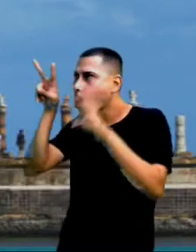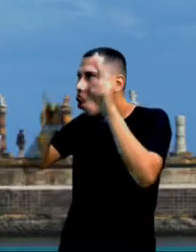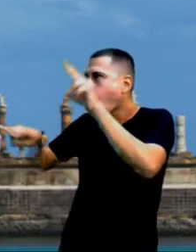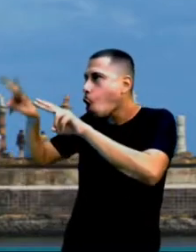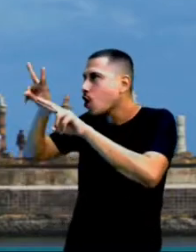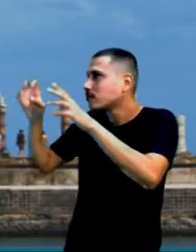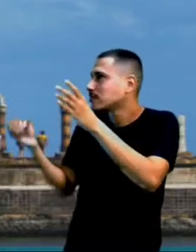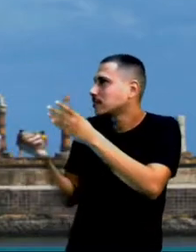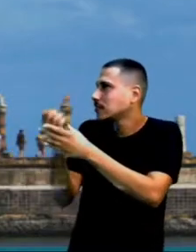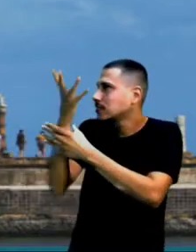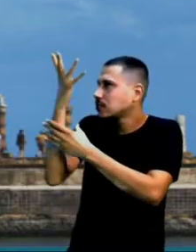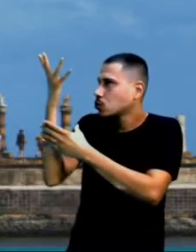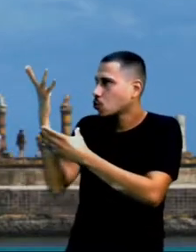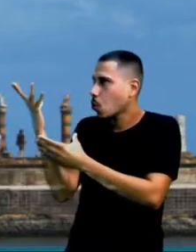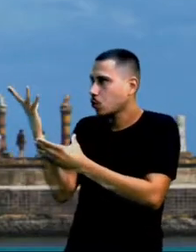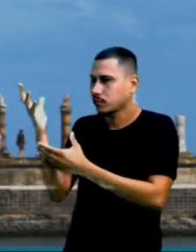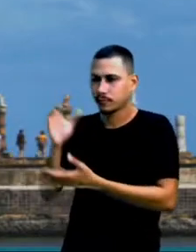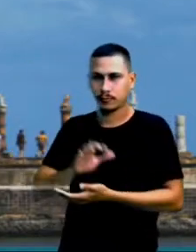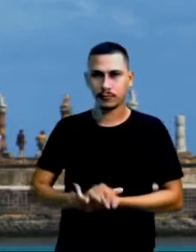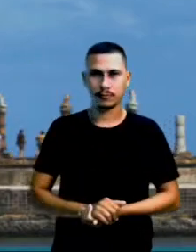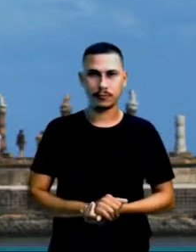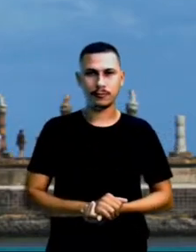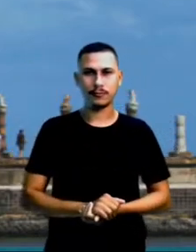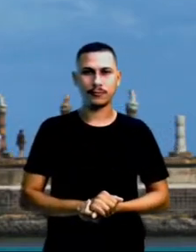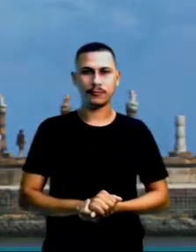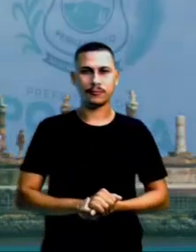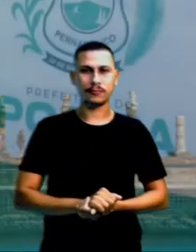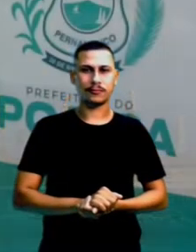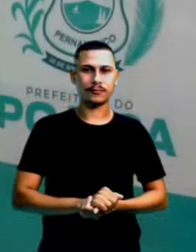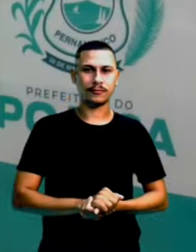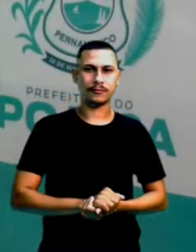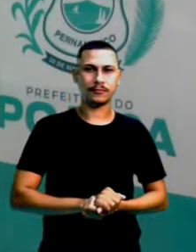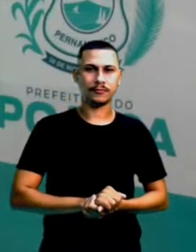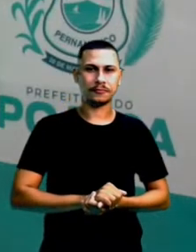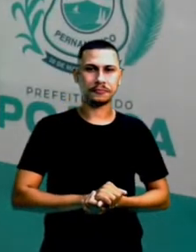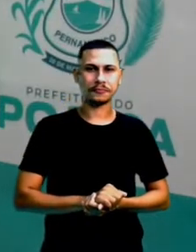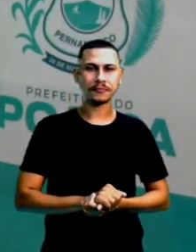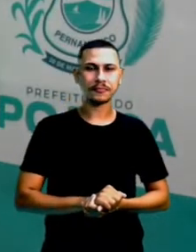grandes como ela, né? Mas são maiores do que uma pessoa, maiores que um ser humano, beleza?